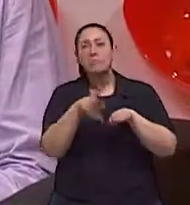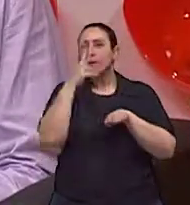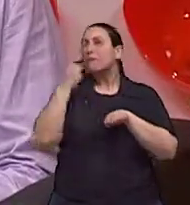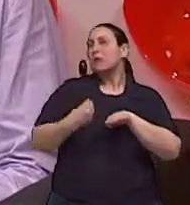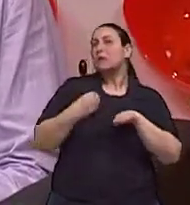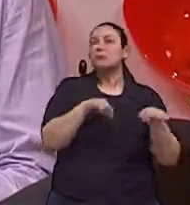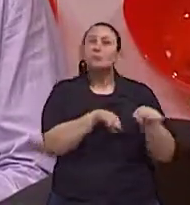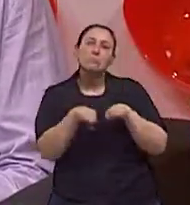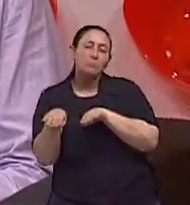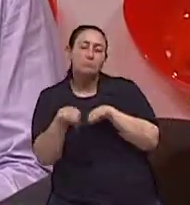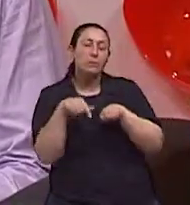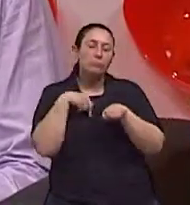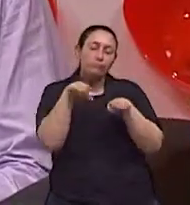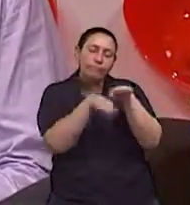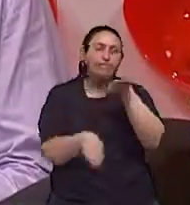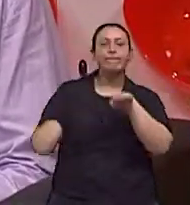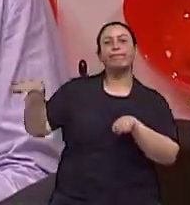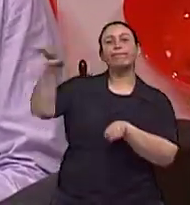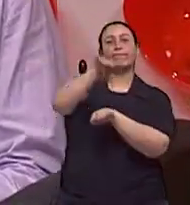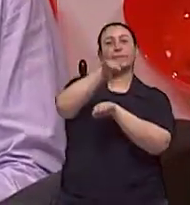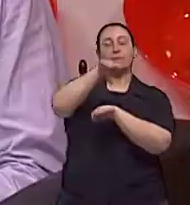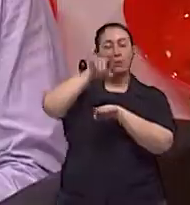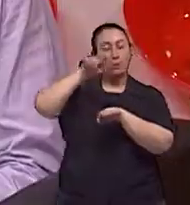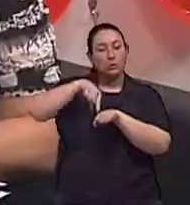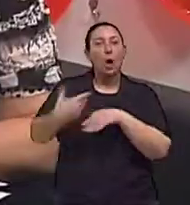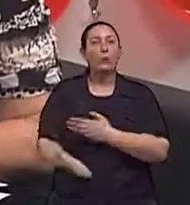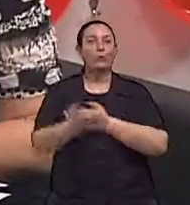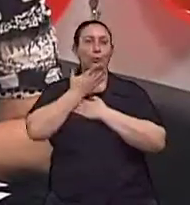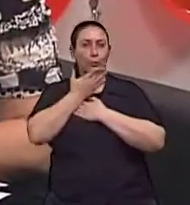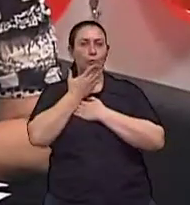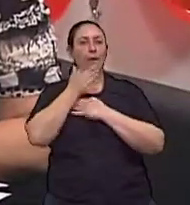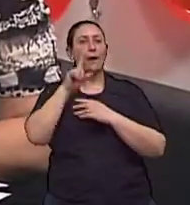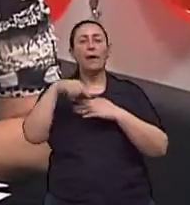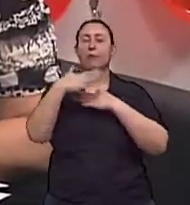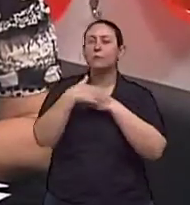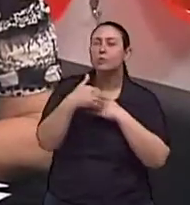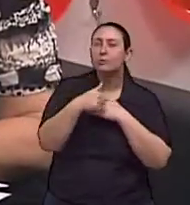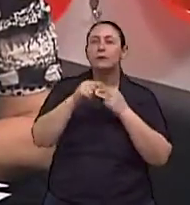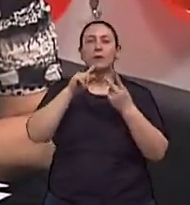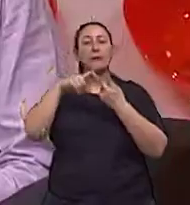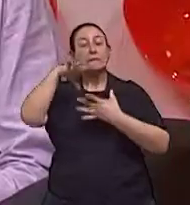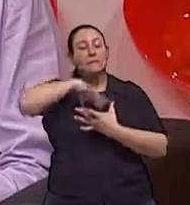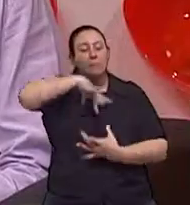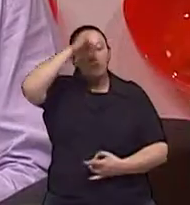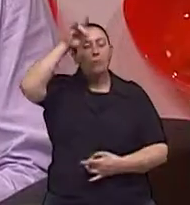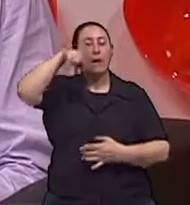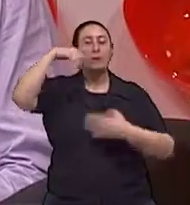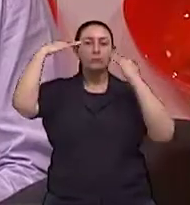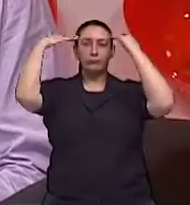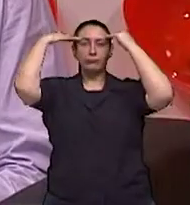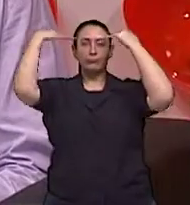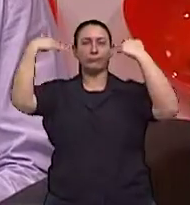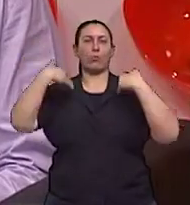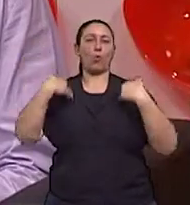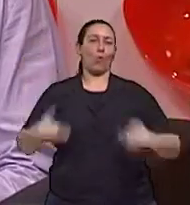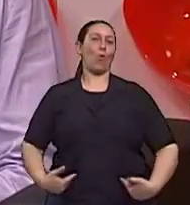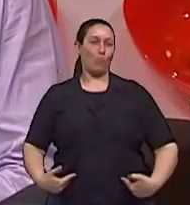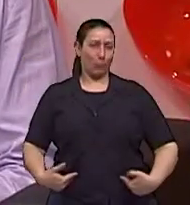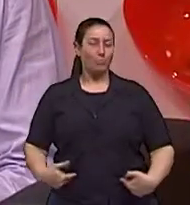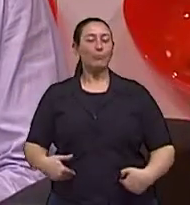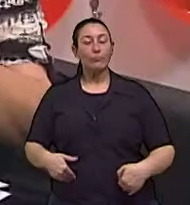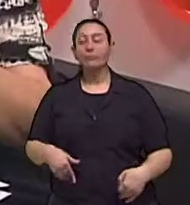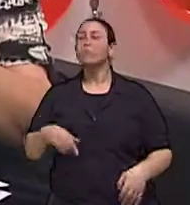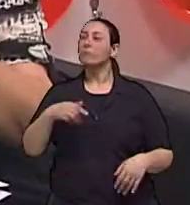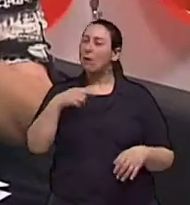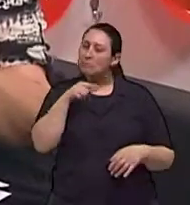as relações sociais as questões afetivas tudo isso fazem parte dessa espiritualidade desse sentido maior E que cada